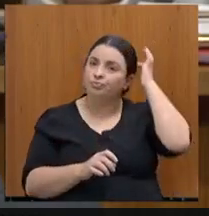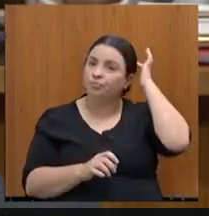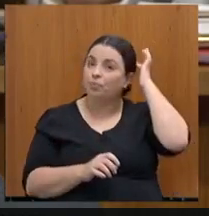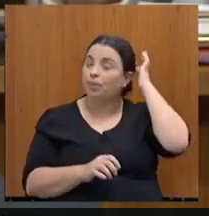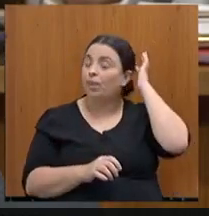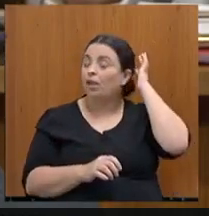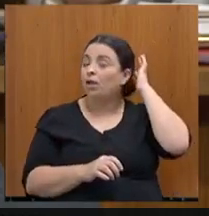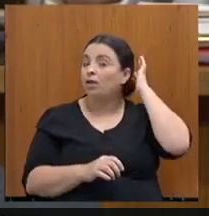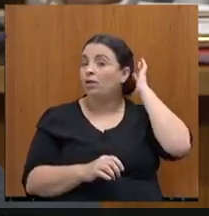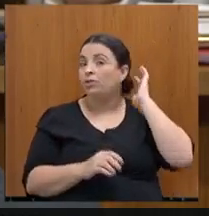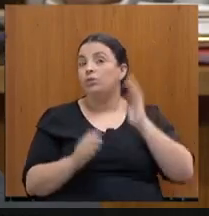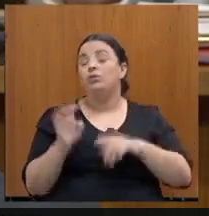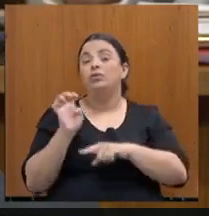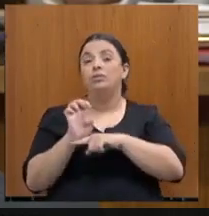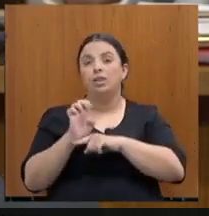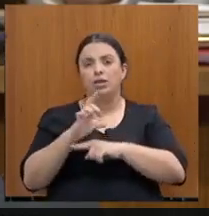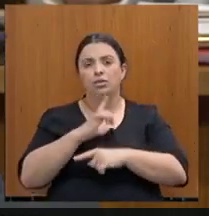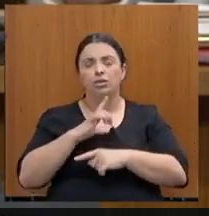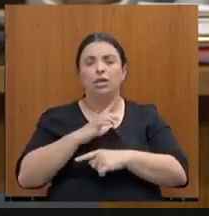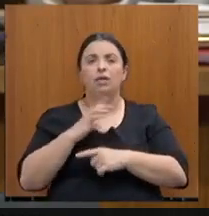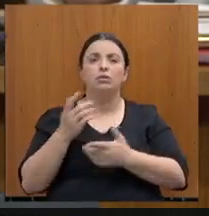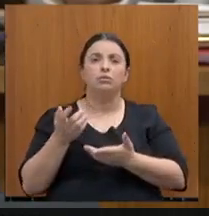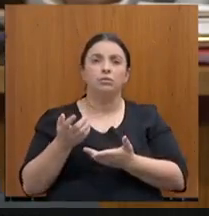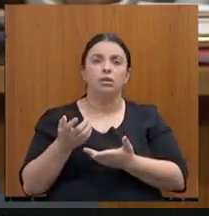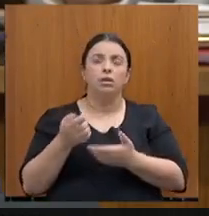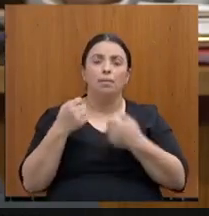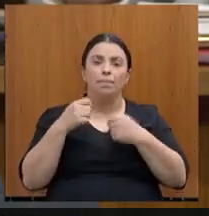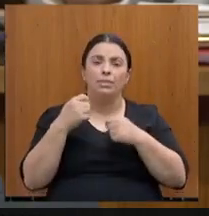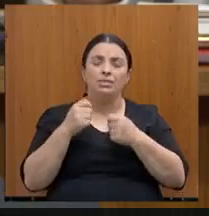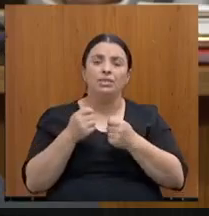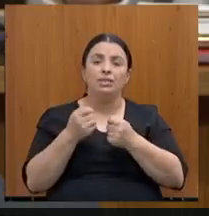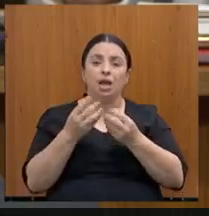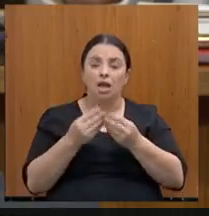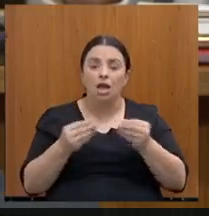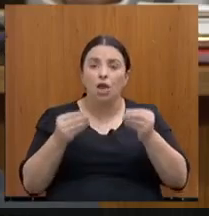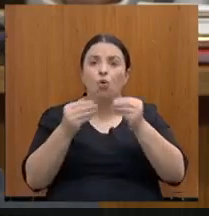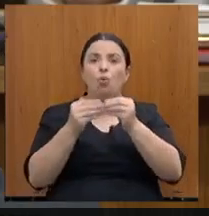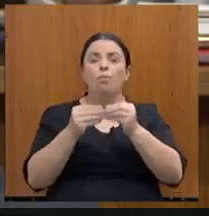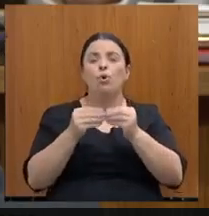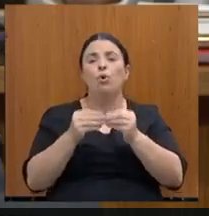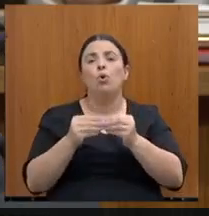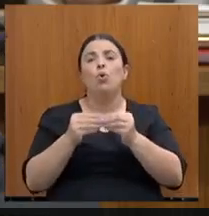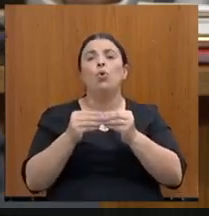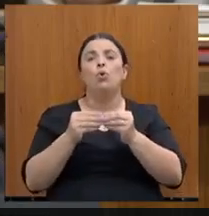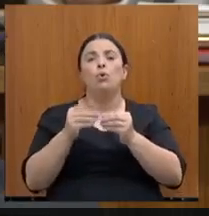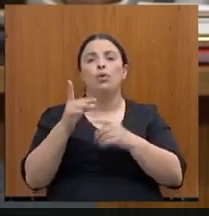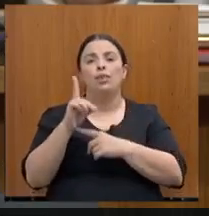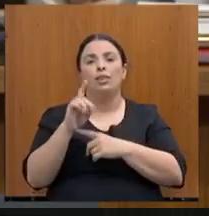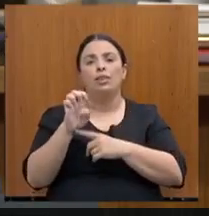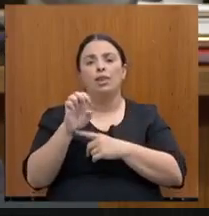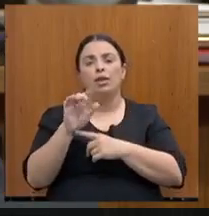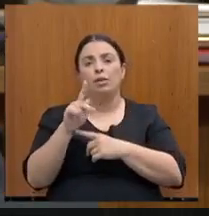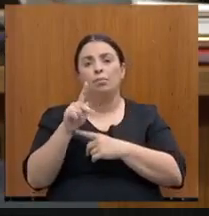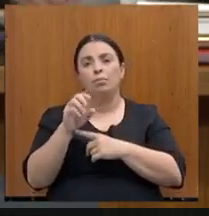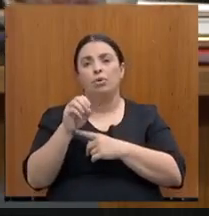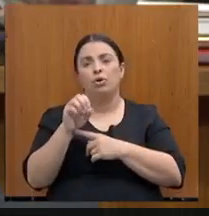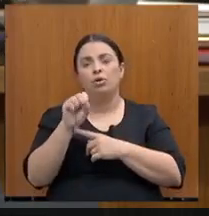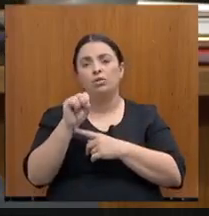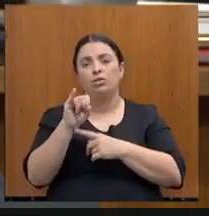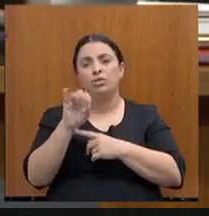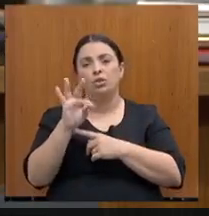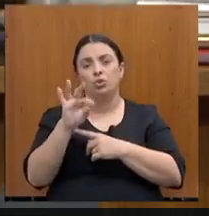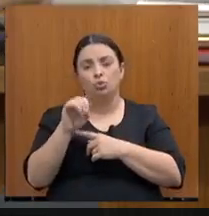depósito judicial, a necessidade de recompor o depósito judicial, a lei de saque do depósito judicial, ela foi